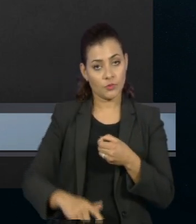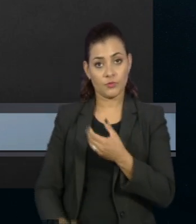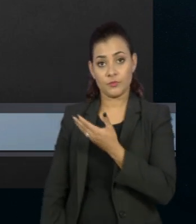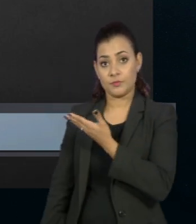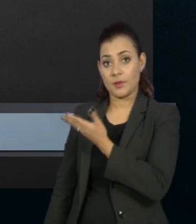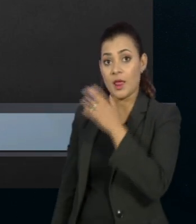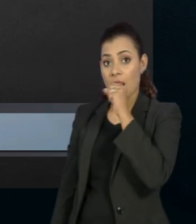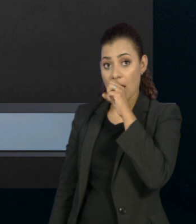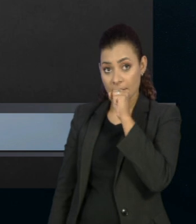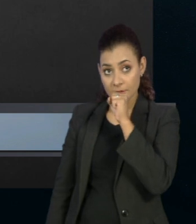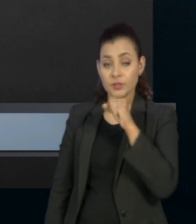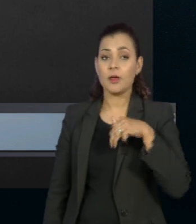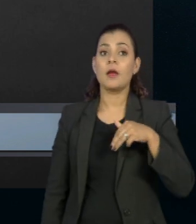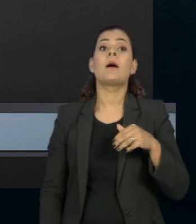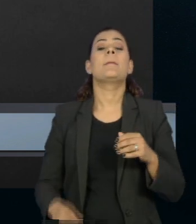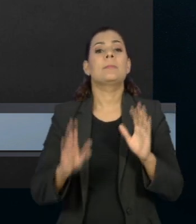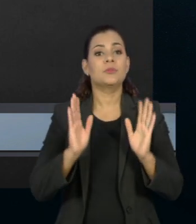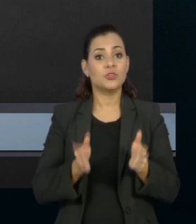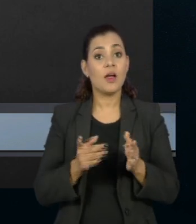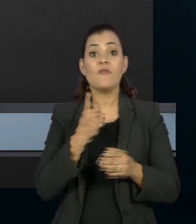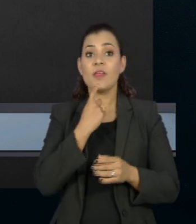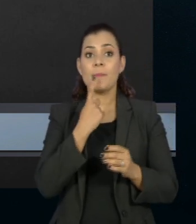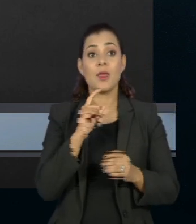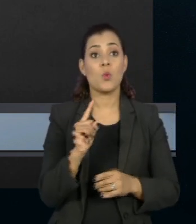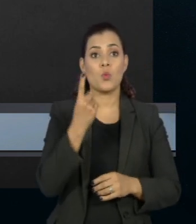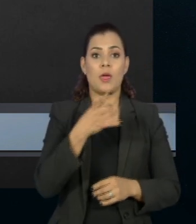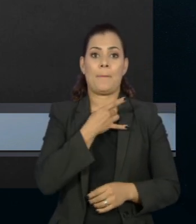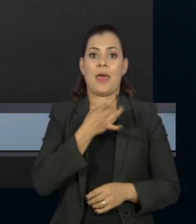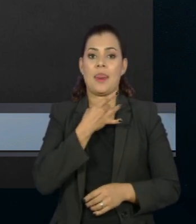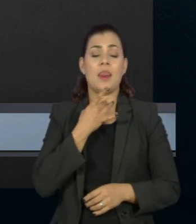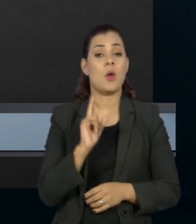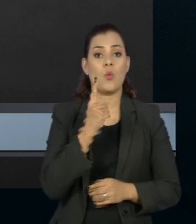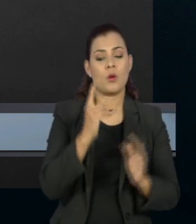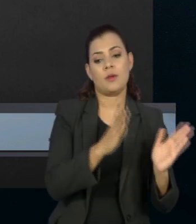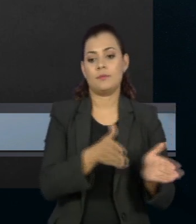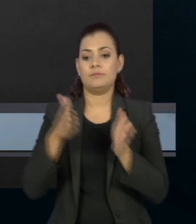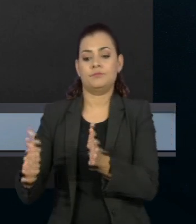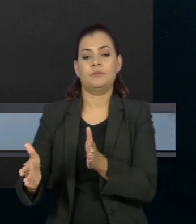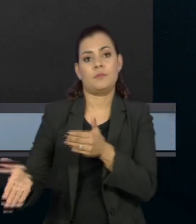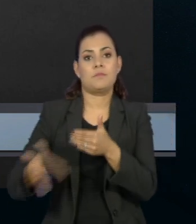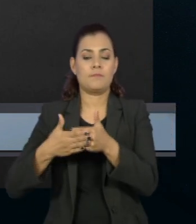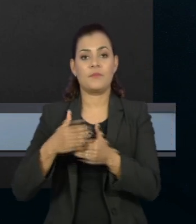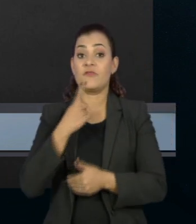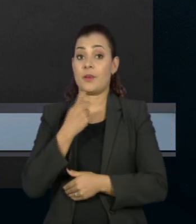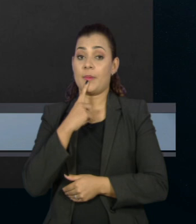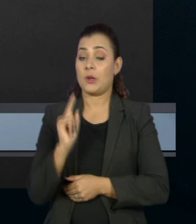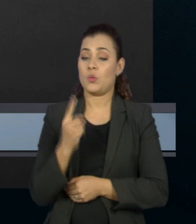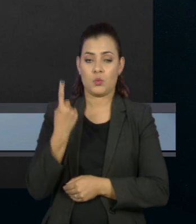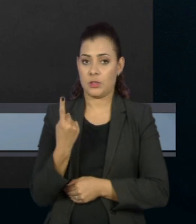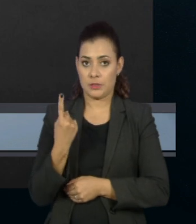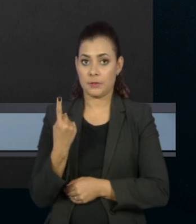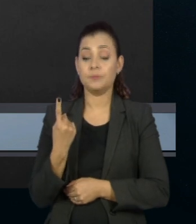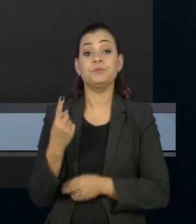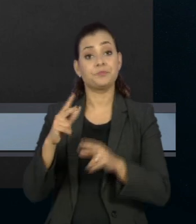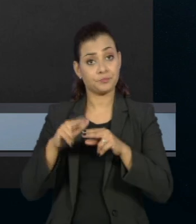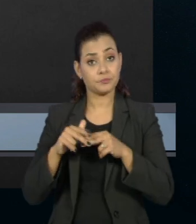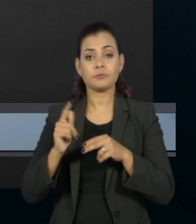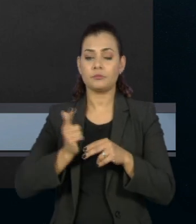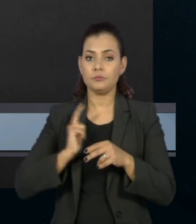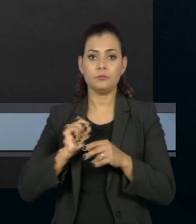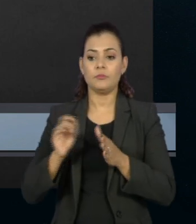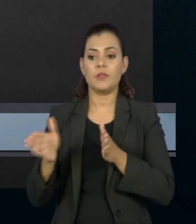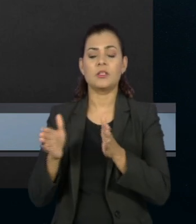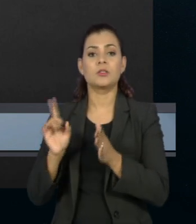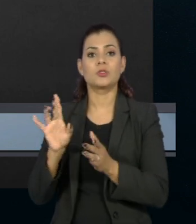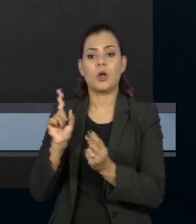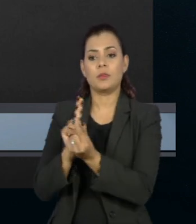laranja, vai para a fase vermelha. É a única região que vai para a fase mais restritiva do plano São Paulo, em que funcionam apenas